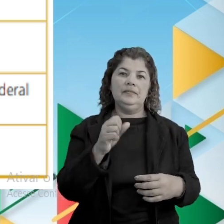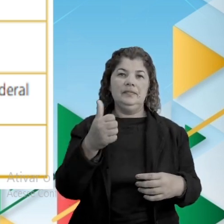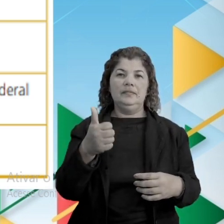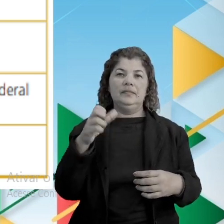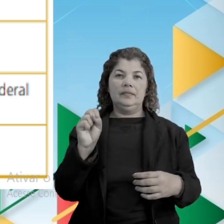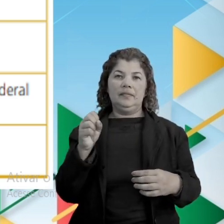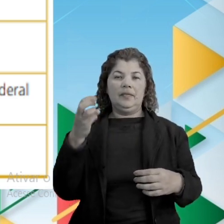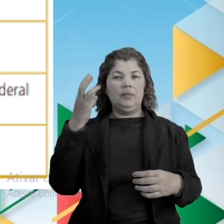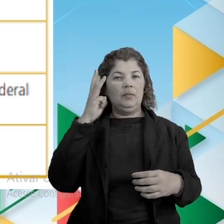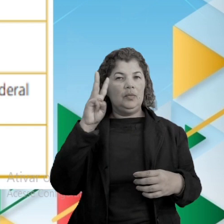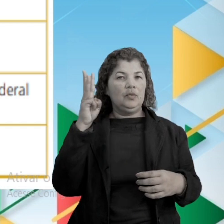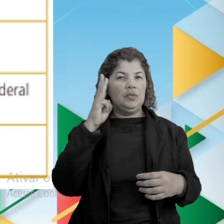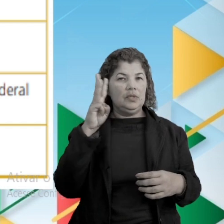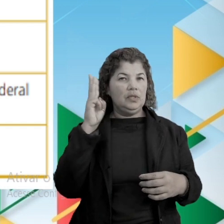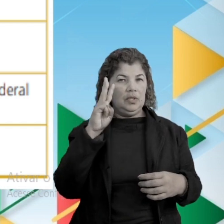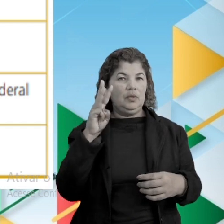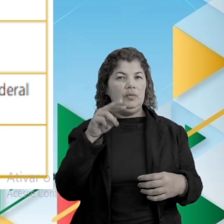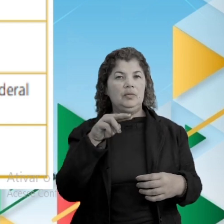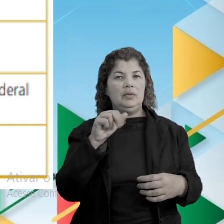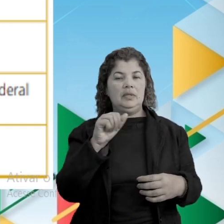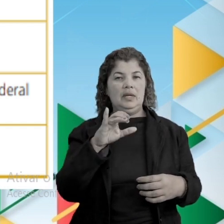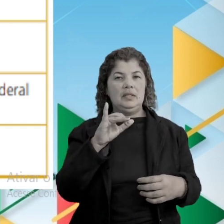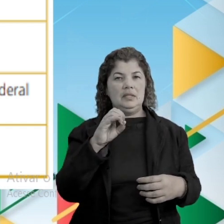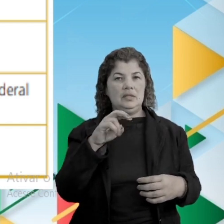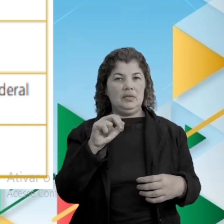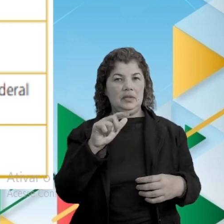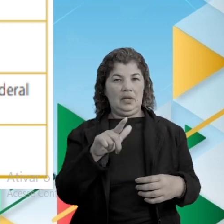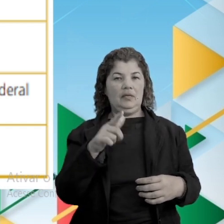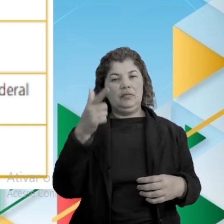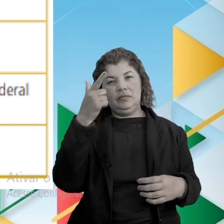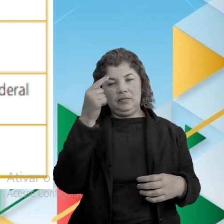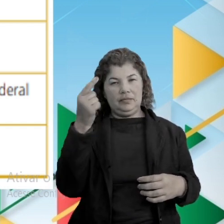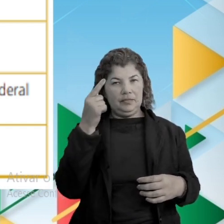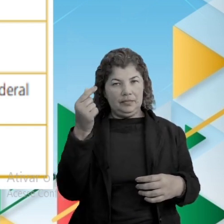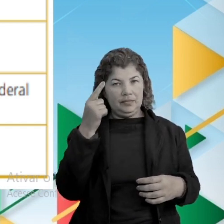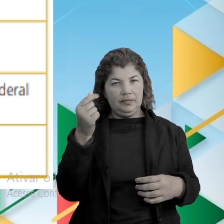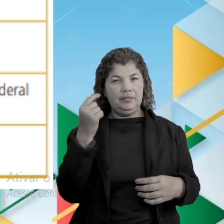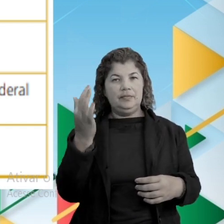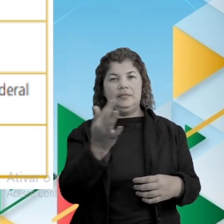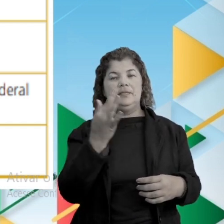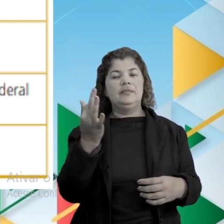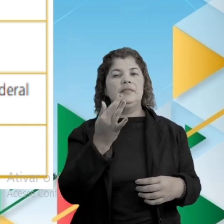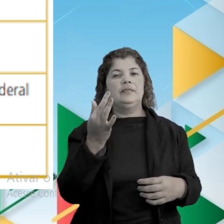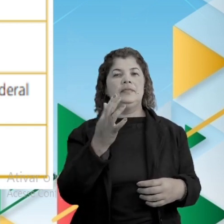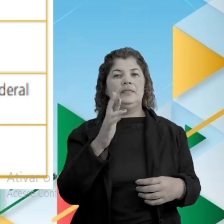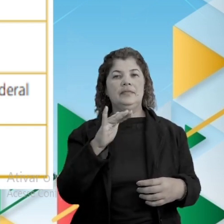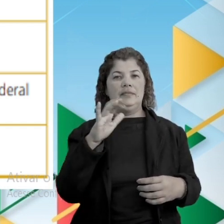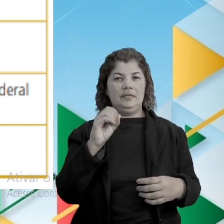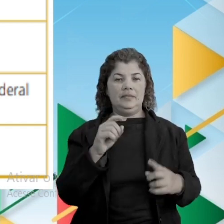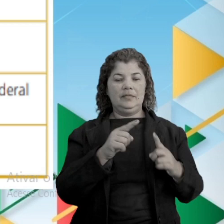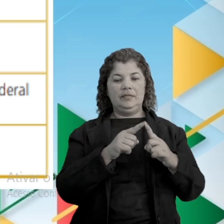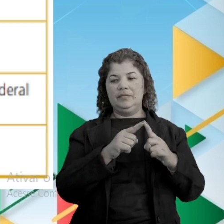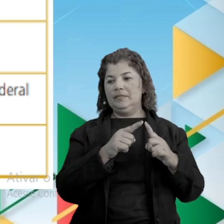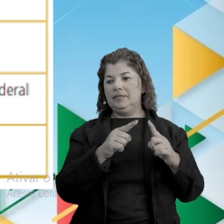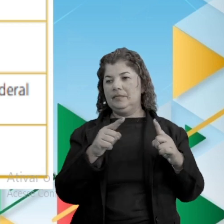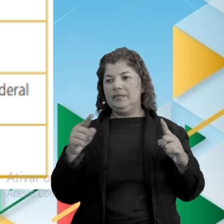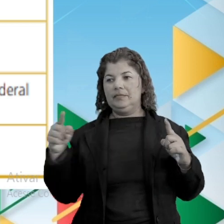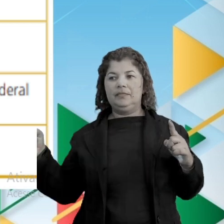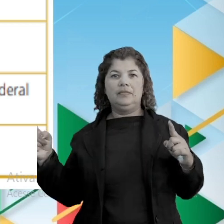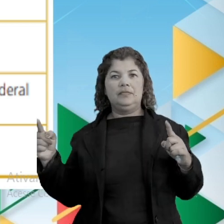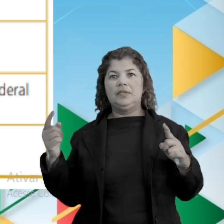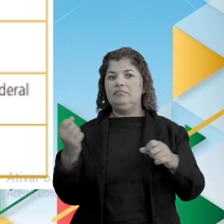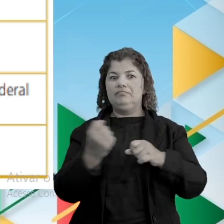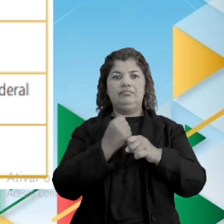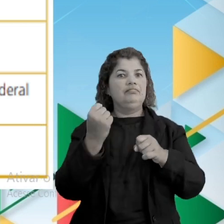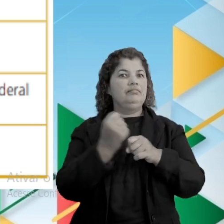atual Museu Nacional da Universidade Federal do Rio de Janeiro. Então, de 1808 até 1818, só foram